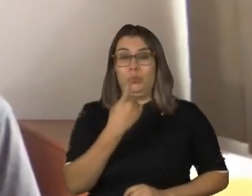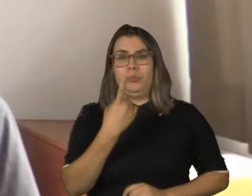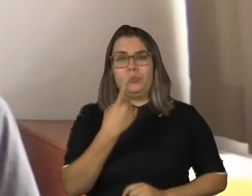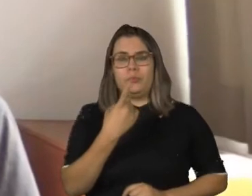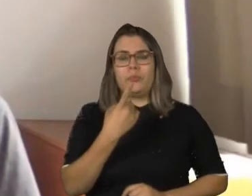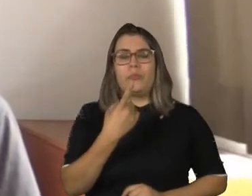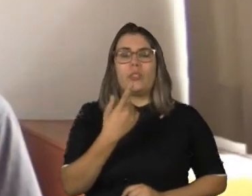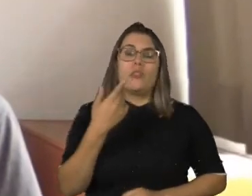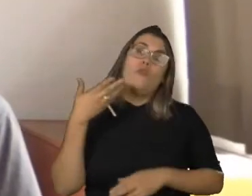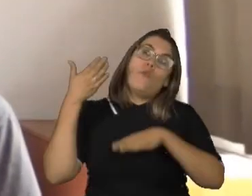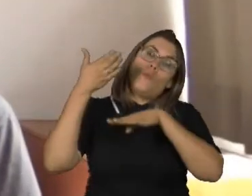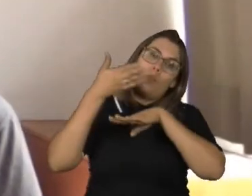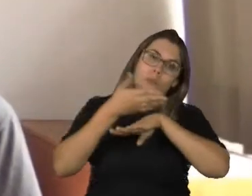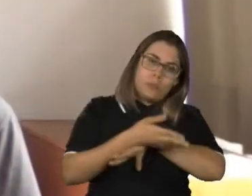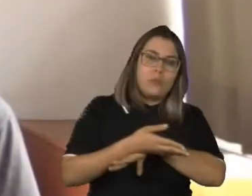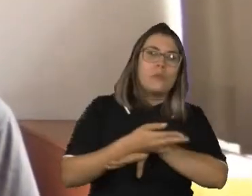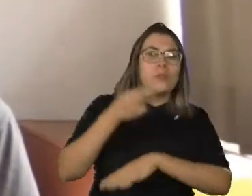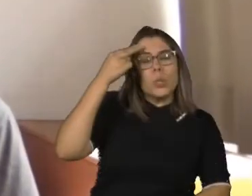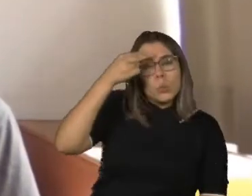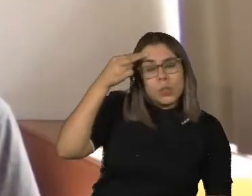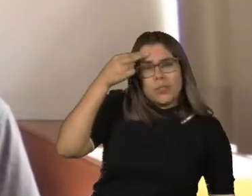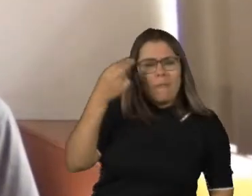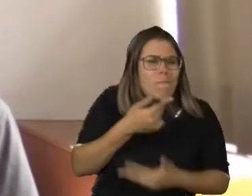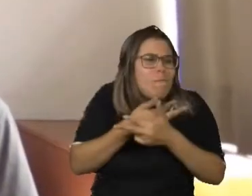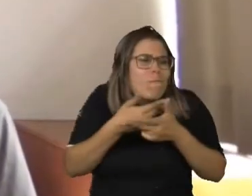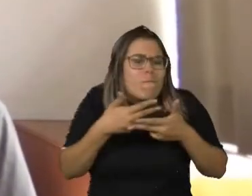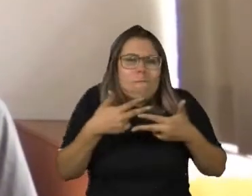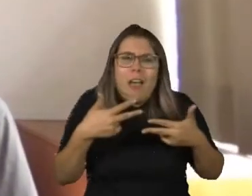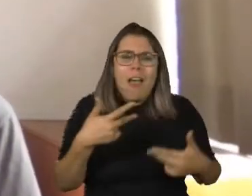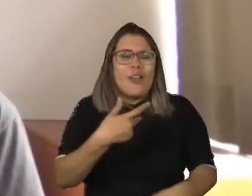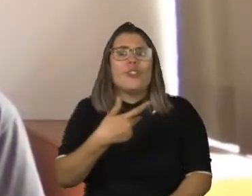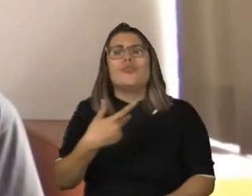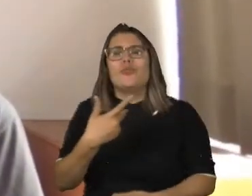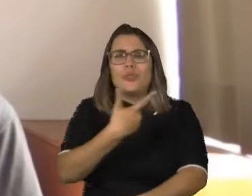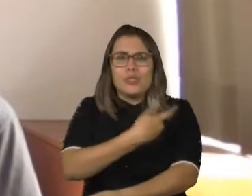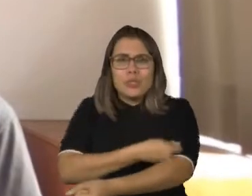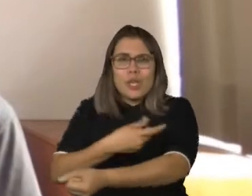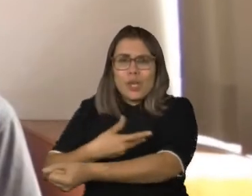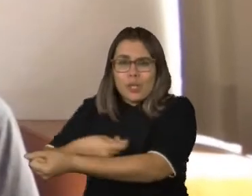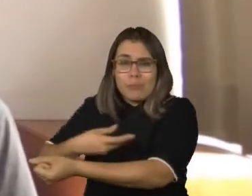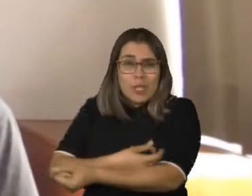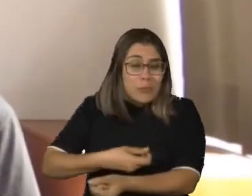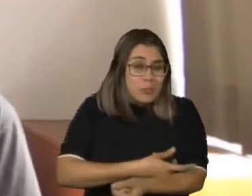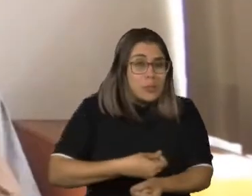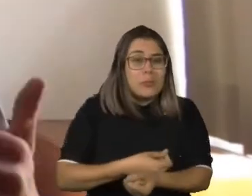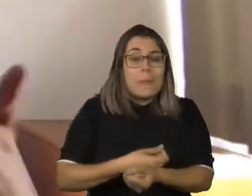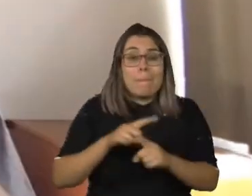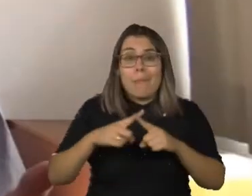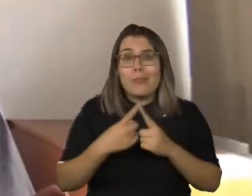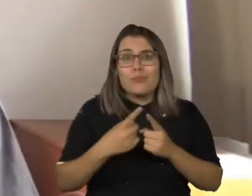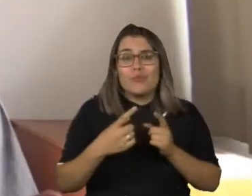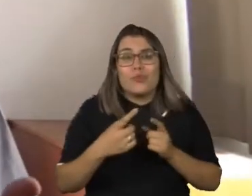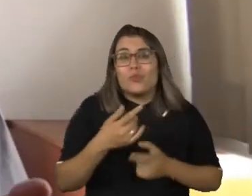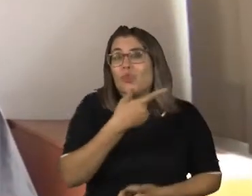Fomos ao neuro, fizemos vários exames e os resultados foram todos inconclusivos. Apesar disso,